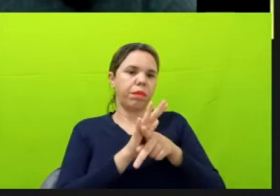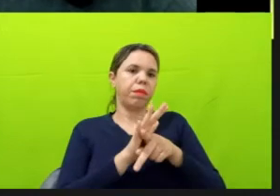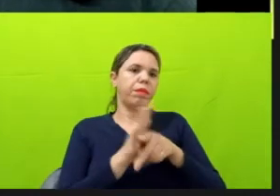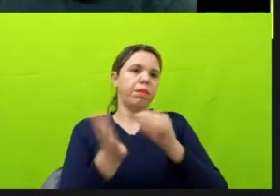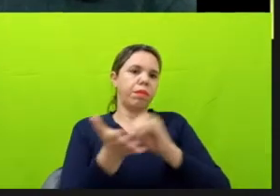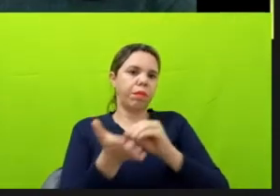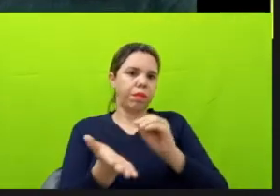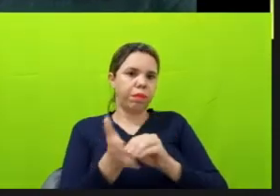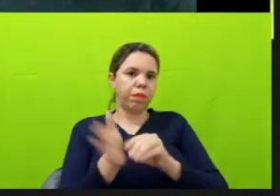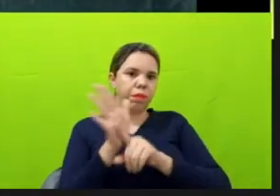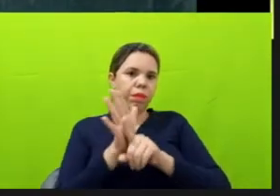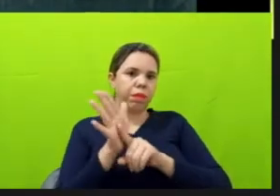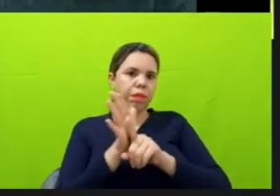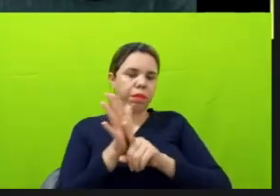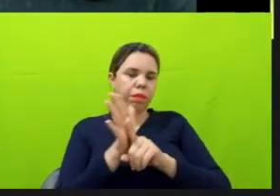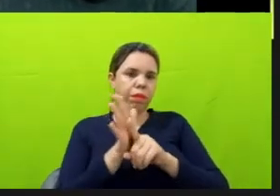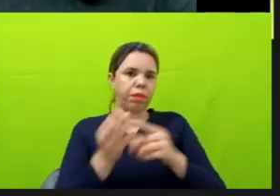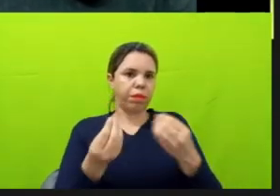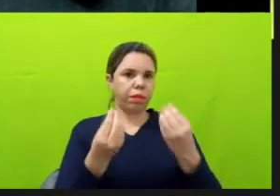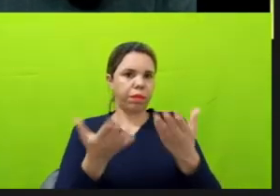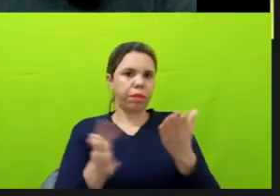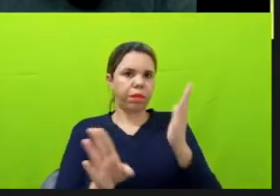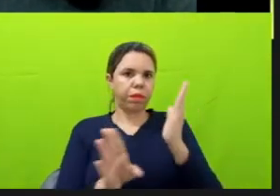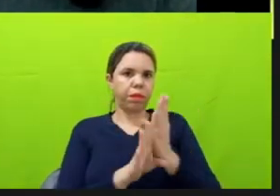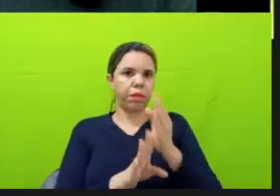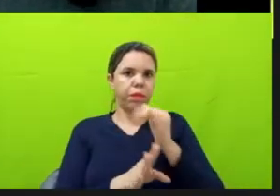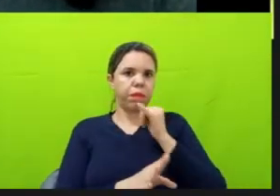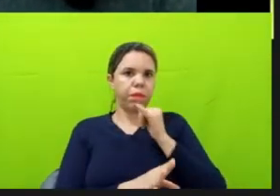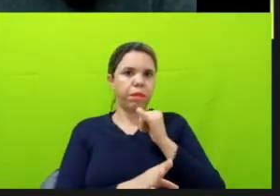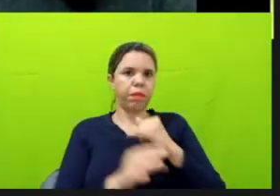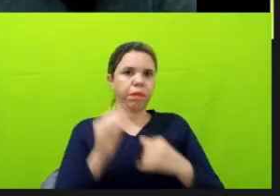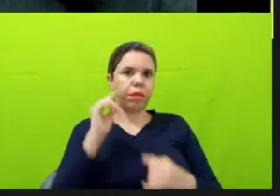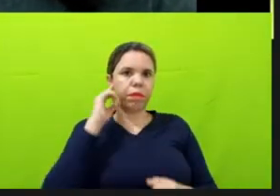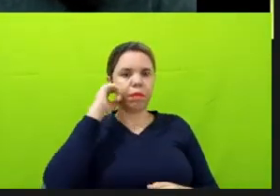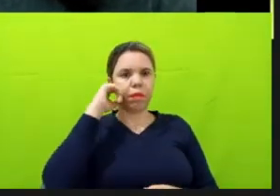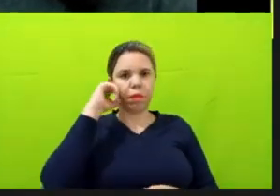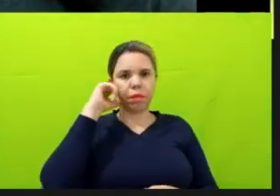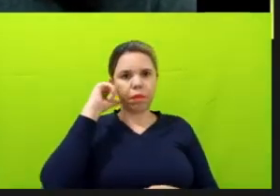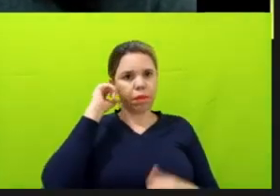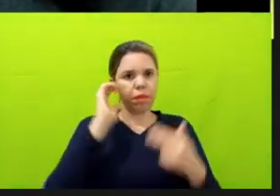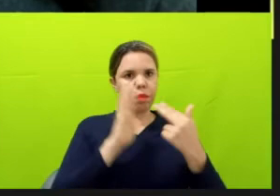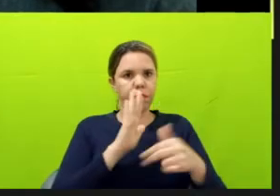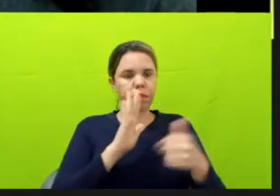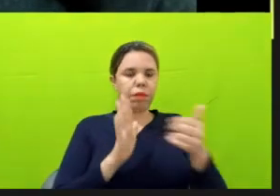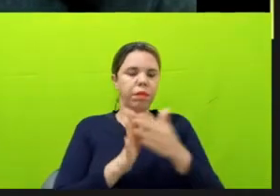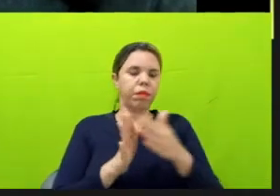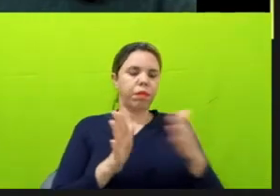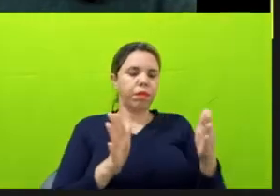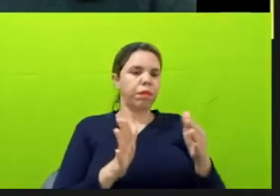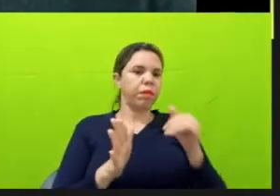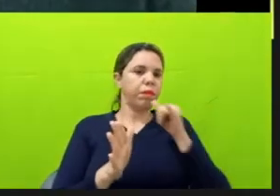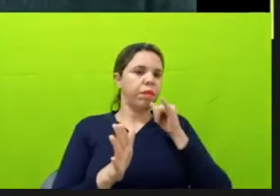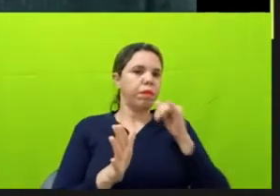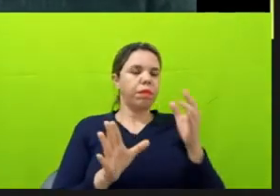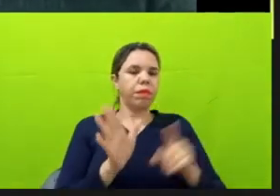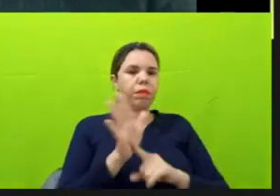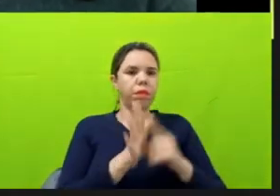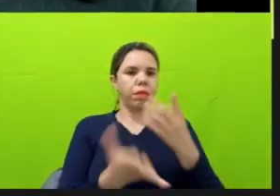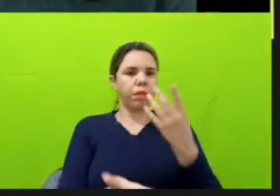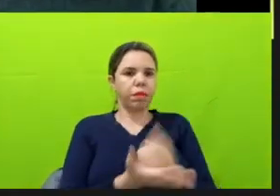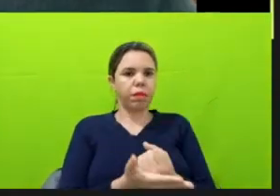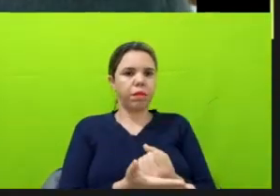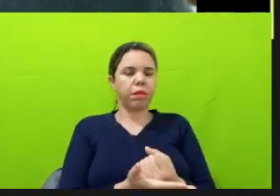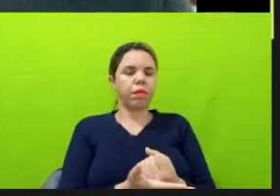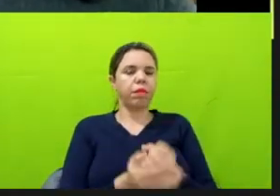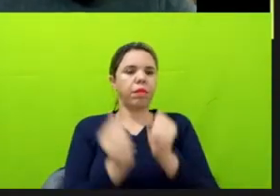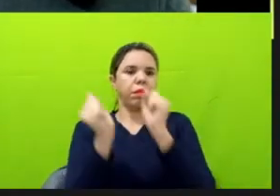retrocesso enorme, né? Ia ser o primeiro censo coletando dados sobre comunidades quilombolas,